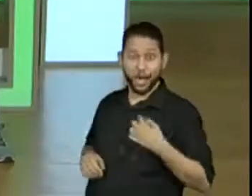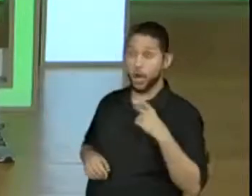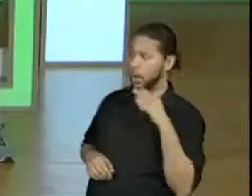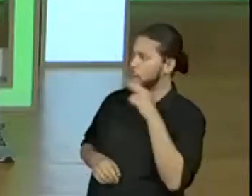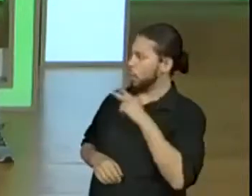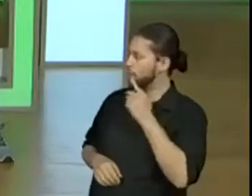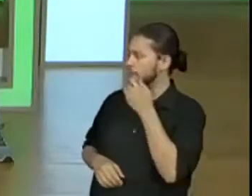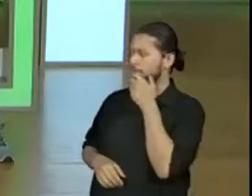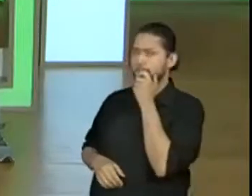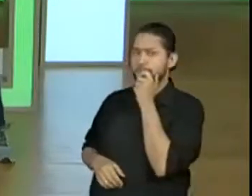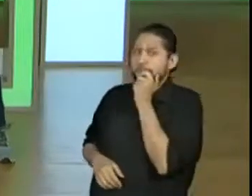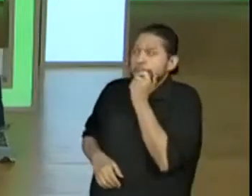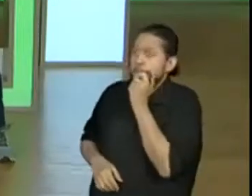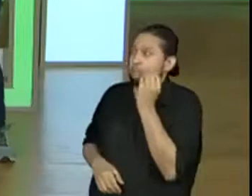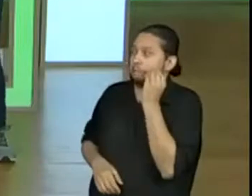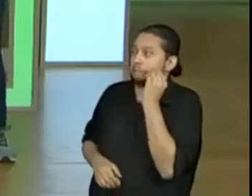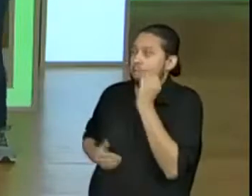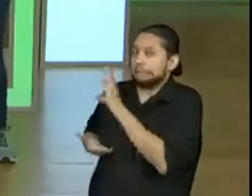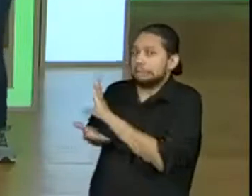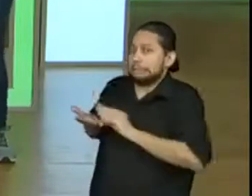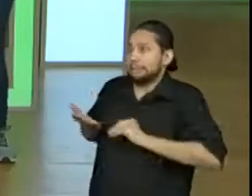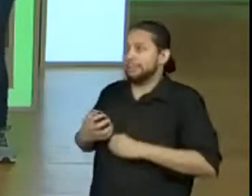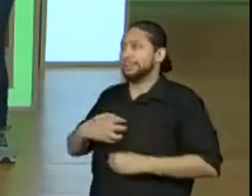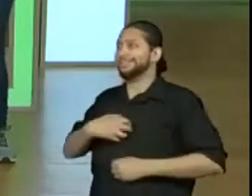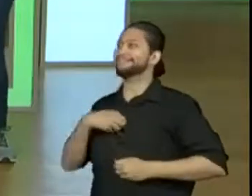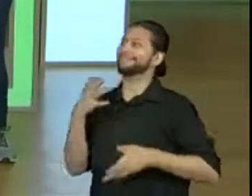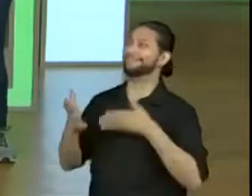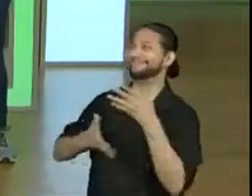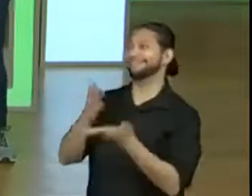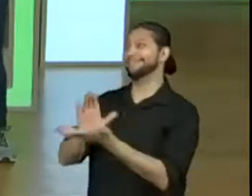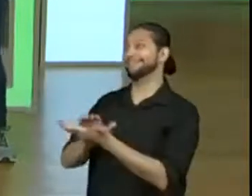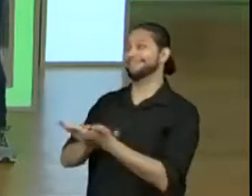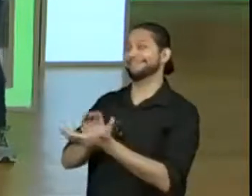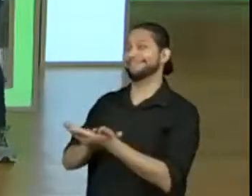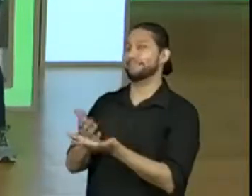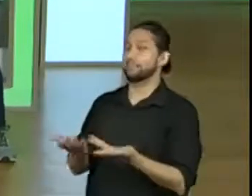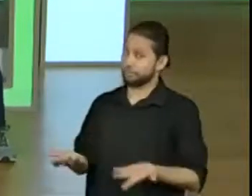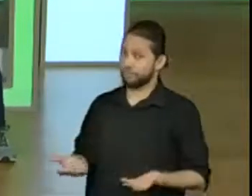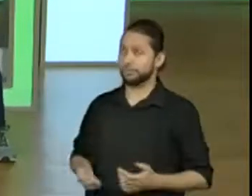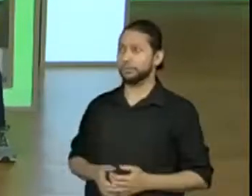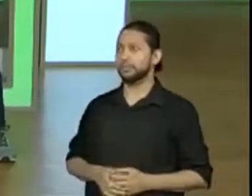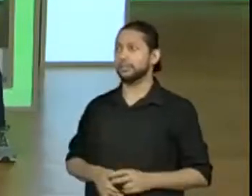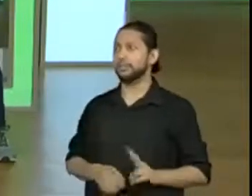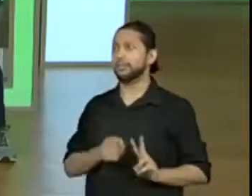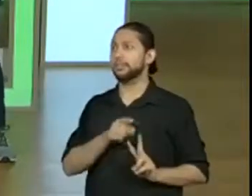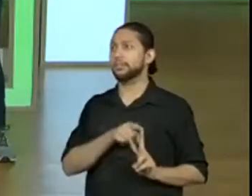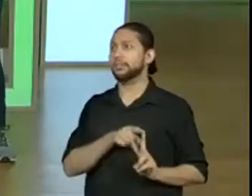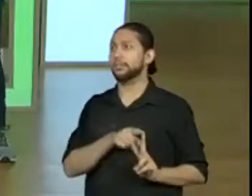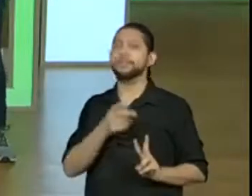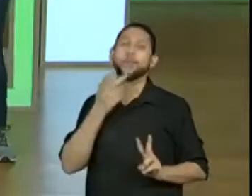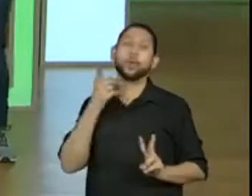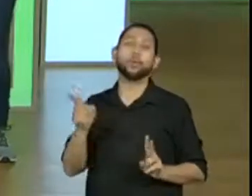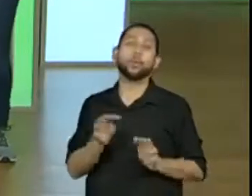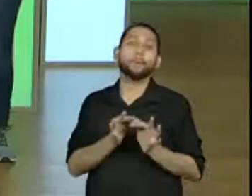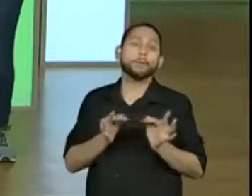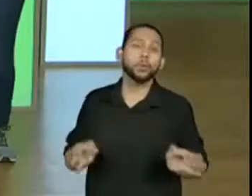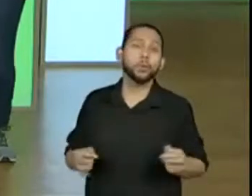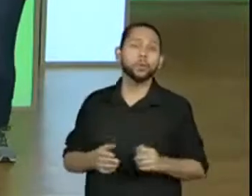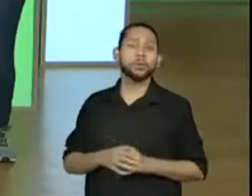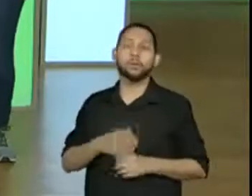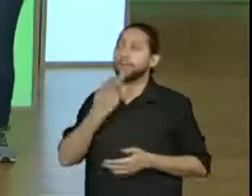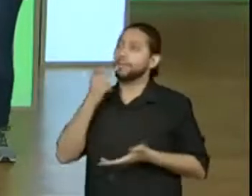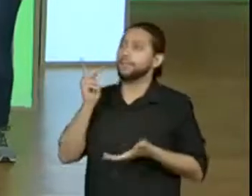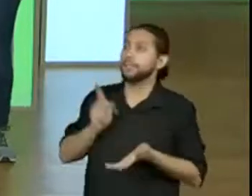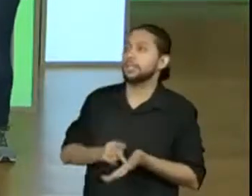Pro Rosana colocou honesto. A Pro Maria Aparecida, humilde. A professora Érica, sincero.